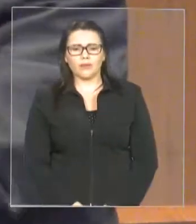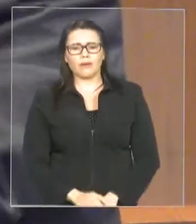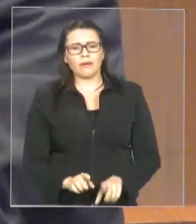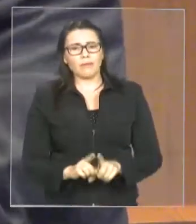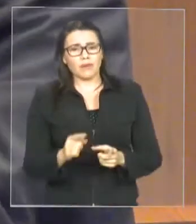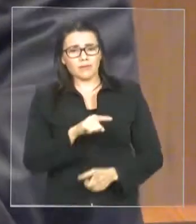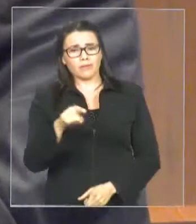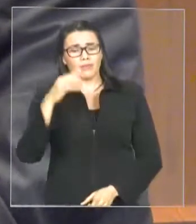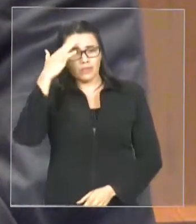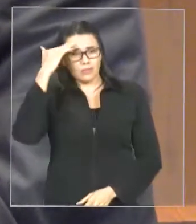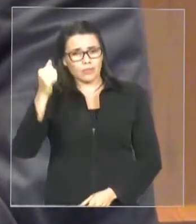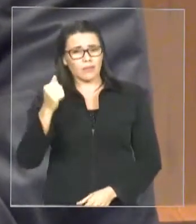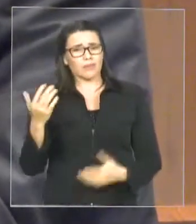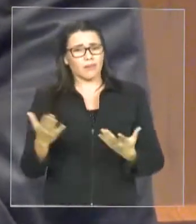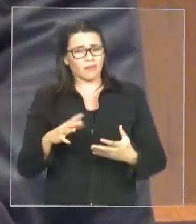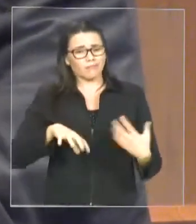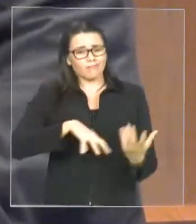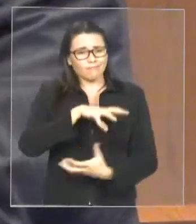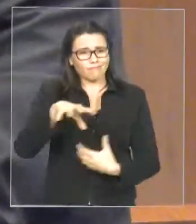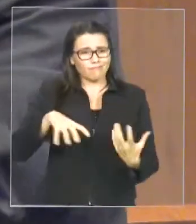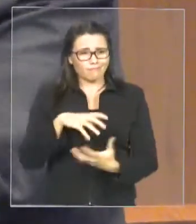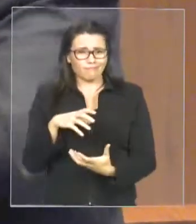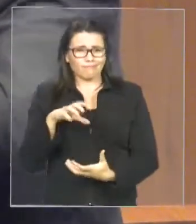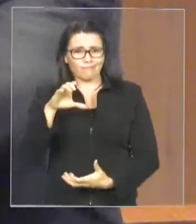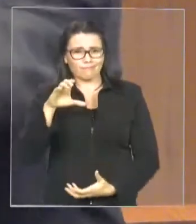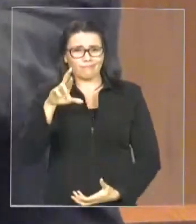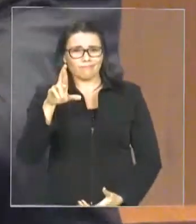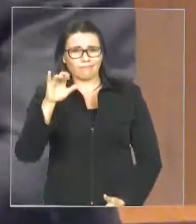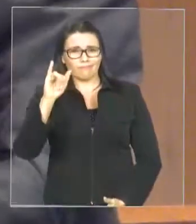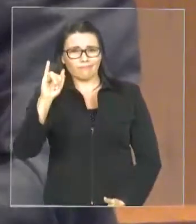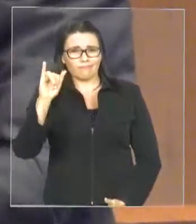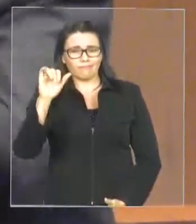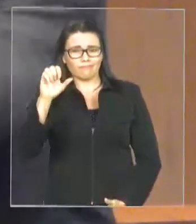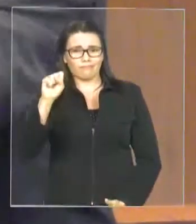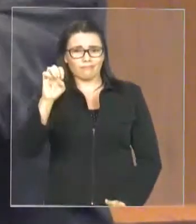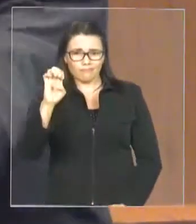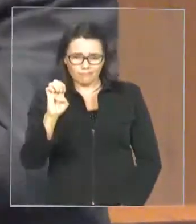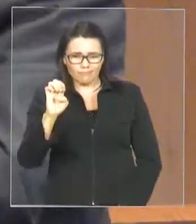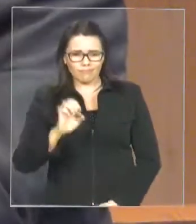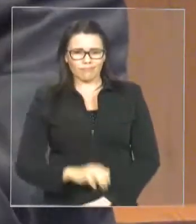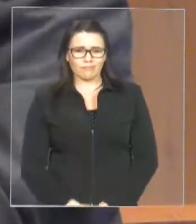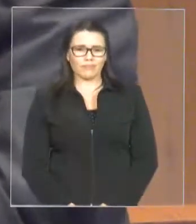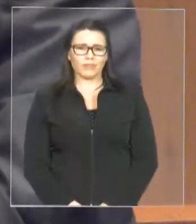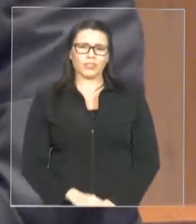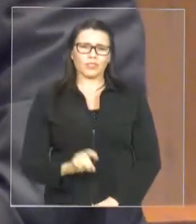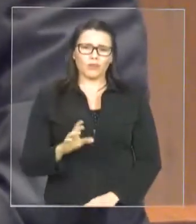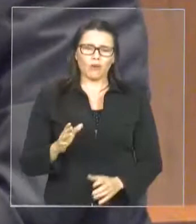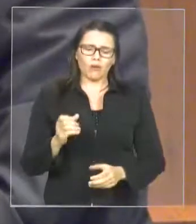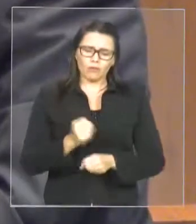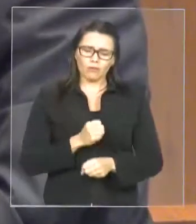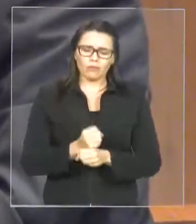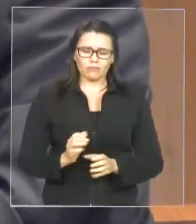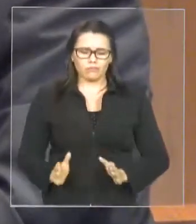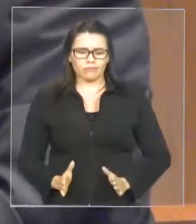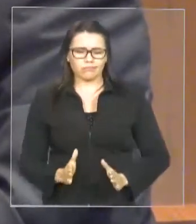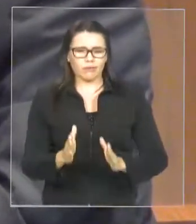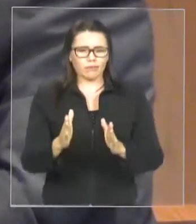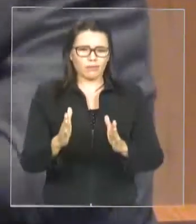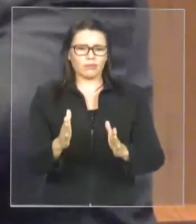existentes, que uma solução semafórica com alças possam realmente